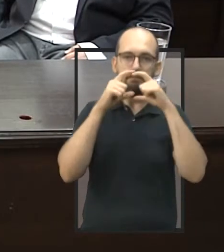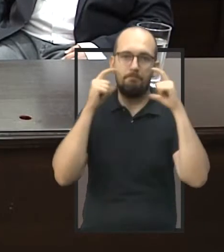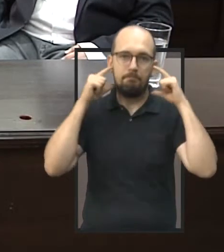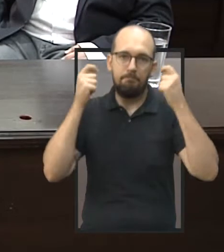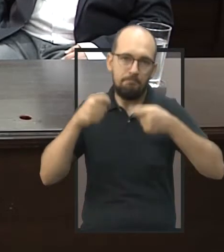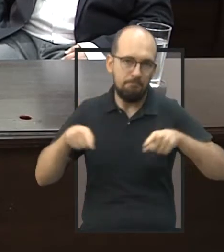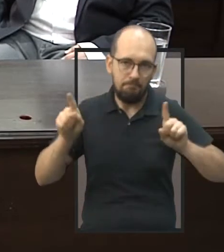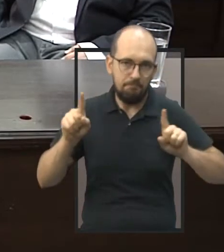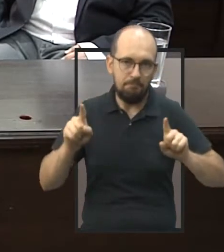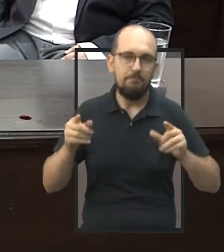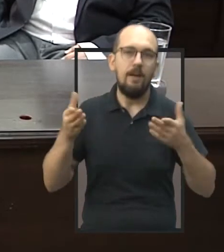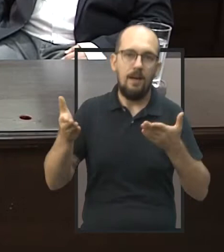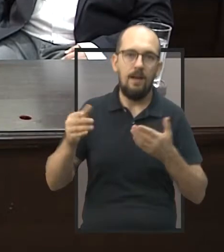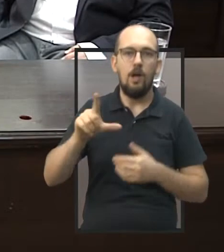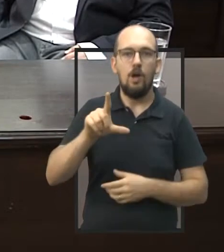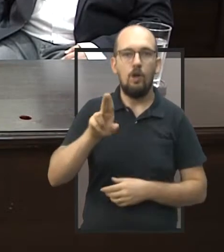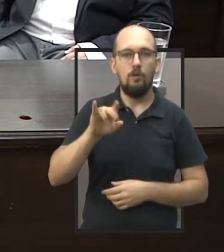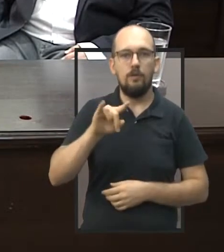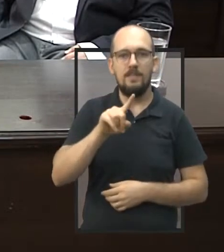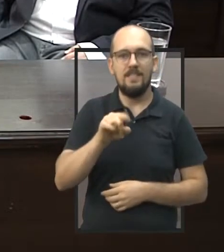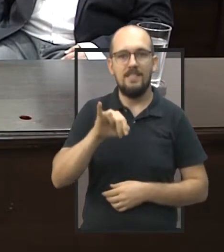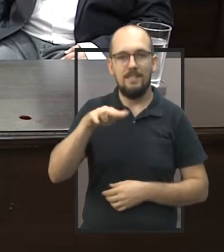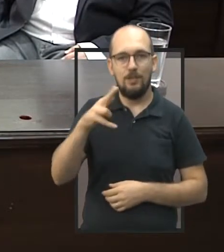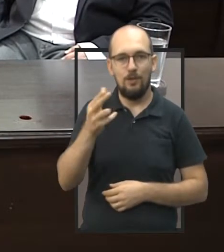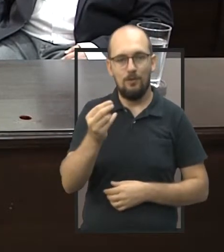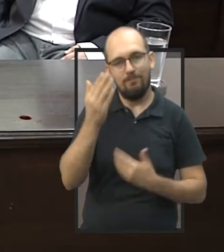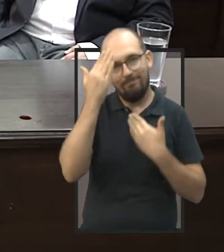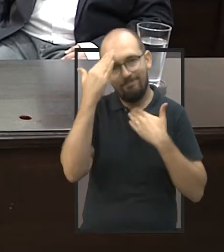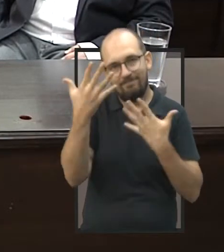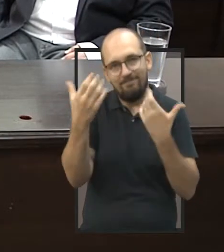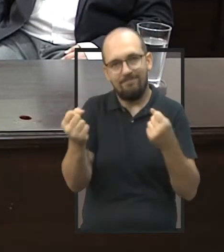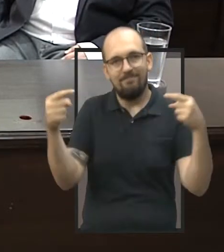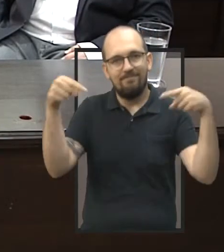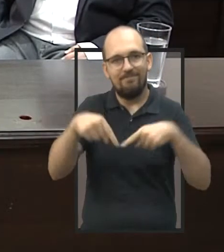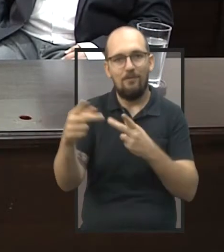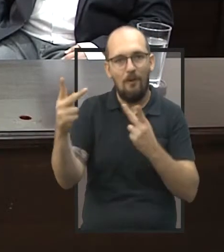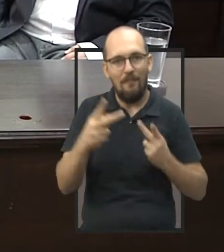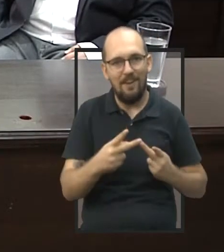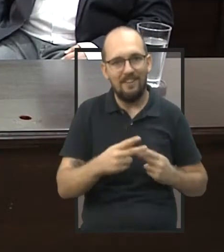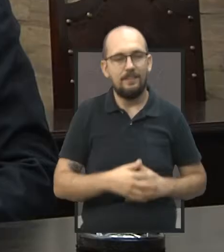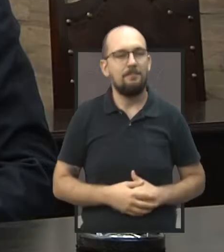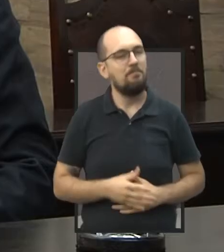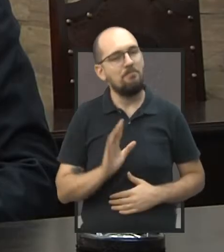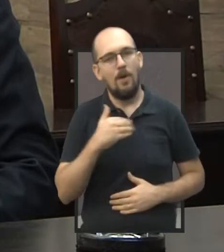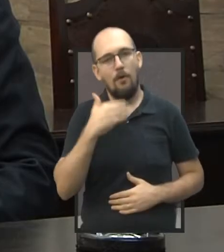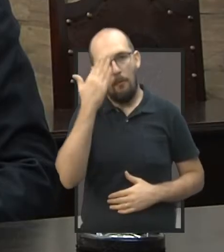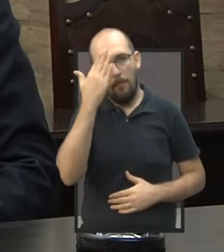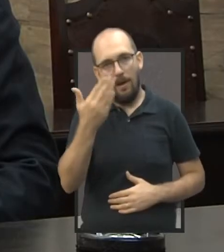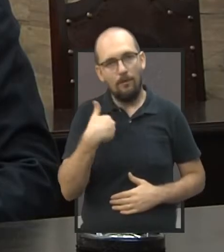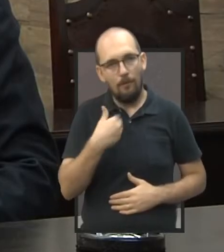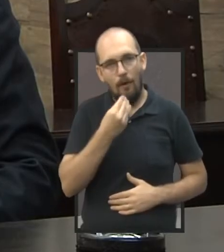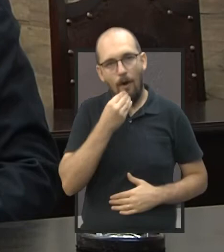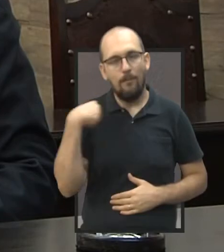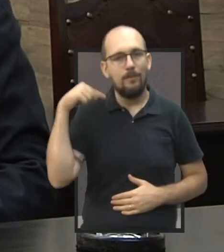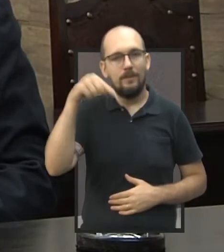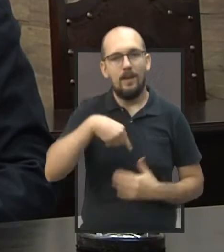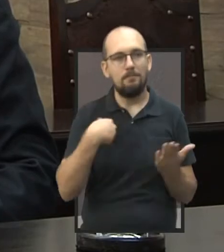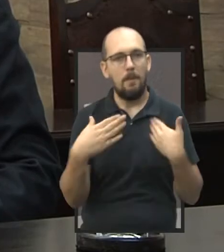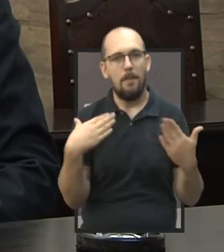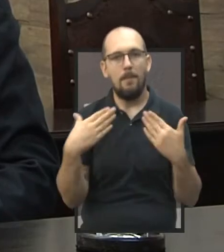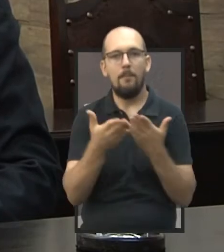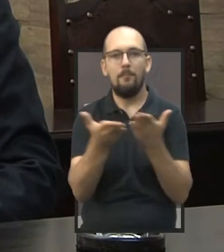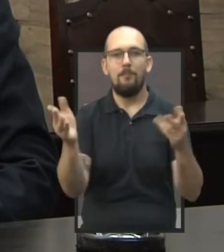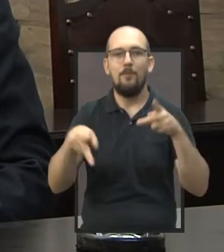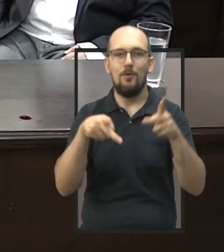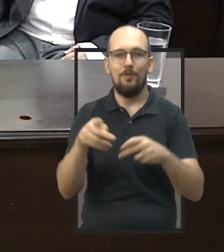Republicanos, Luizinho Andretto. Vereador, obrigado por ter aceitado o nosso convite para participar do programa, viu? Eu que agradeço a oportunidade de estar falando com o